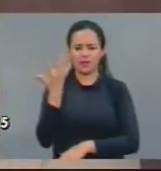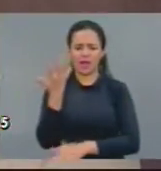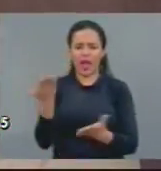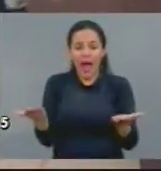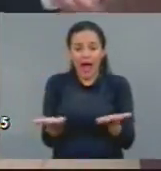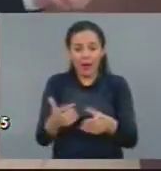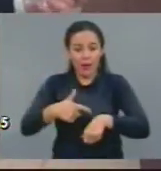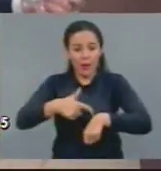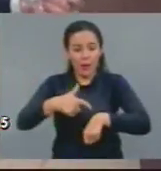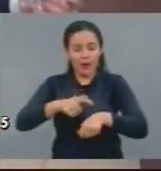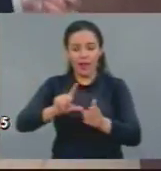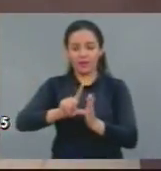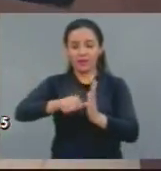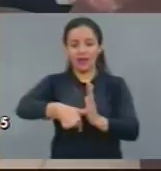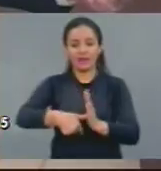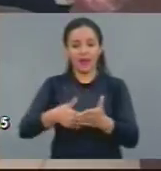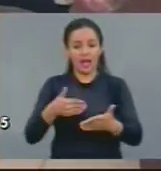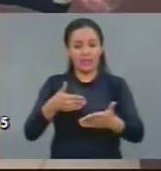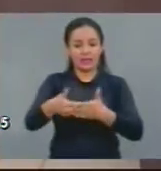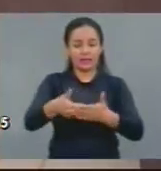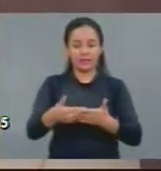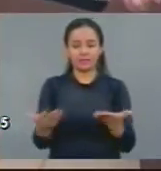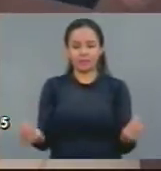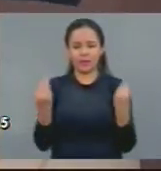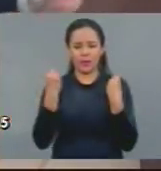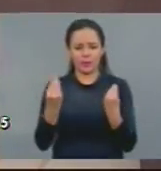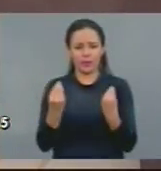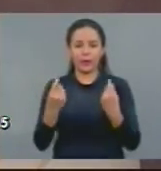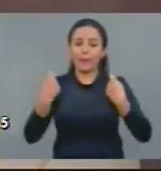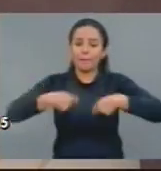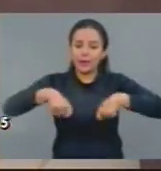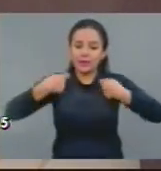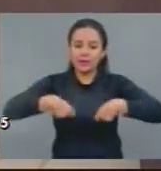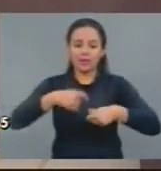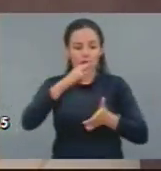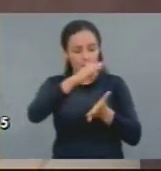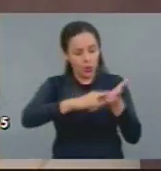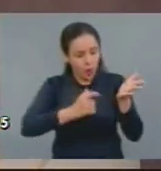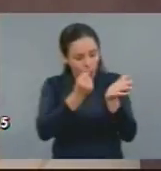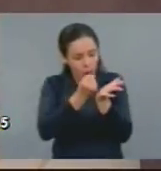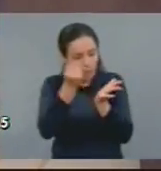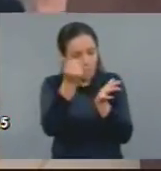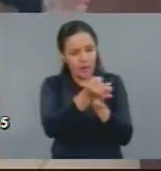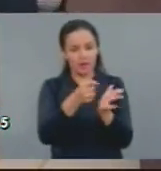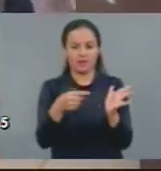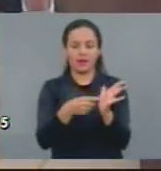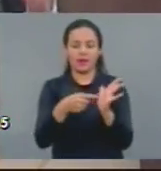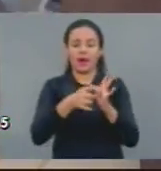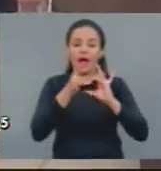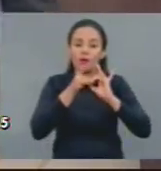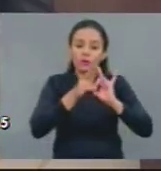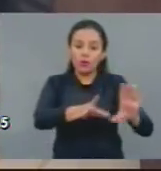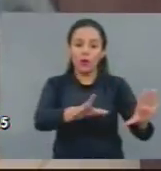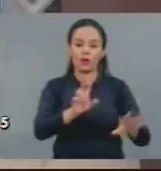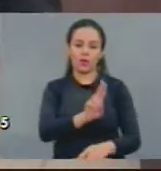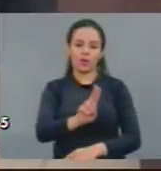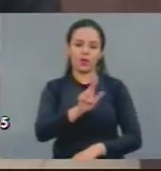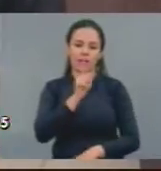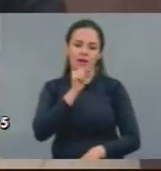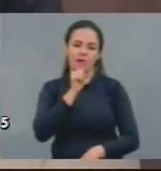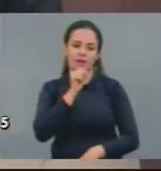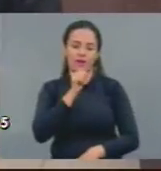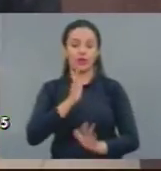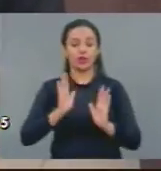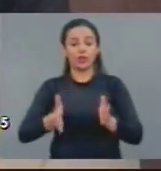novas outorgas no eixão das águas e no canal do trabalhador. Nós estamos em setembro de